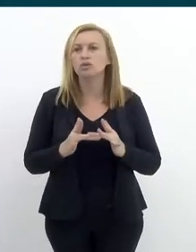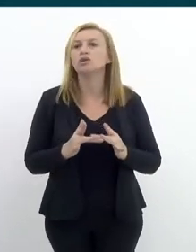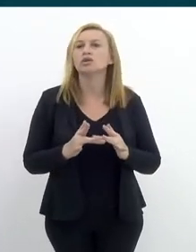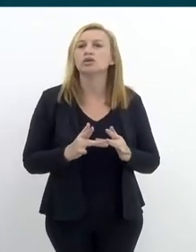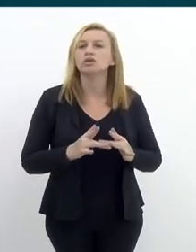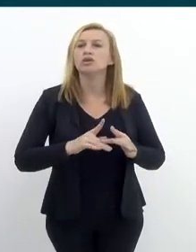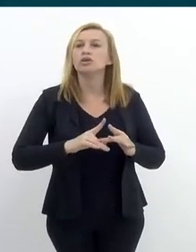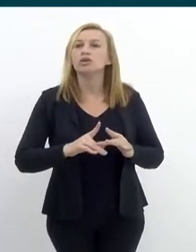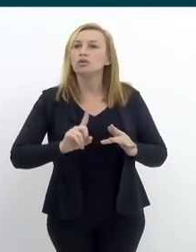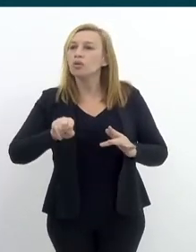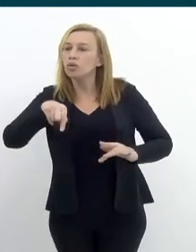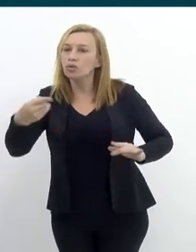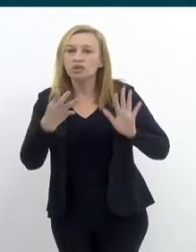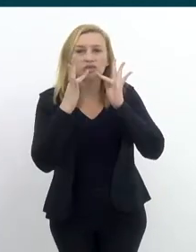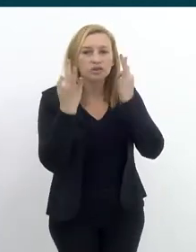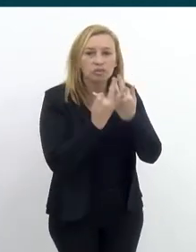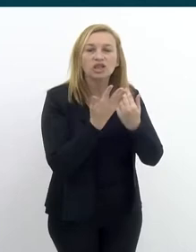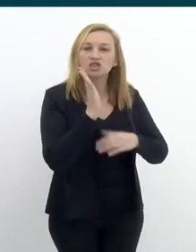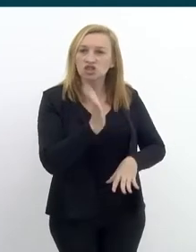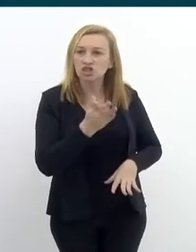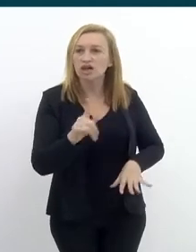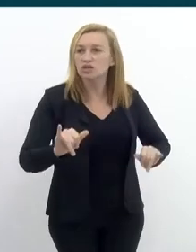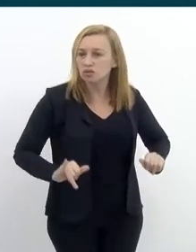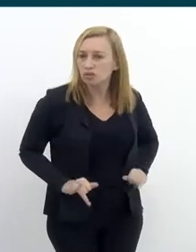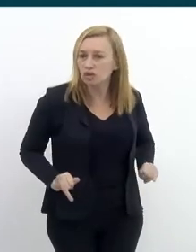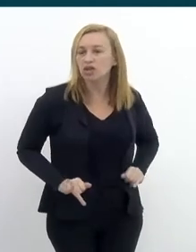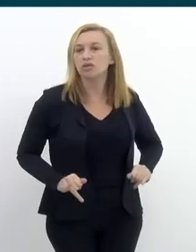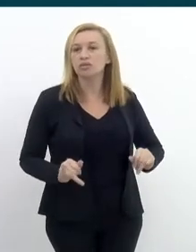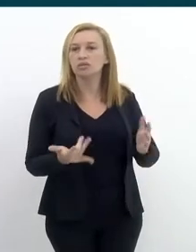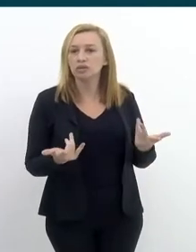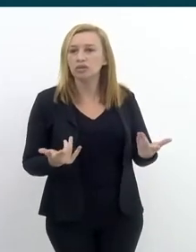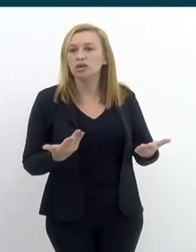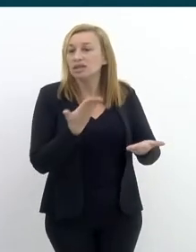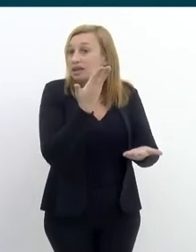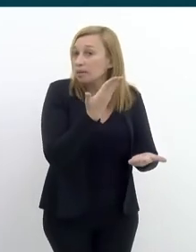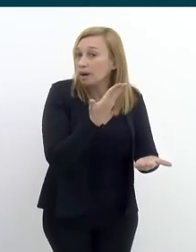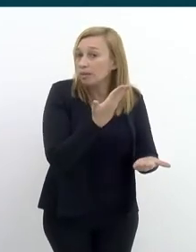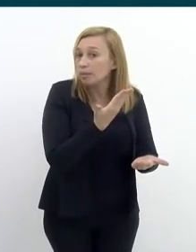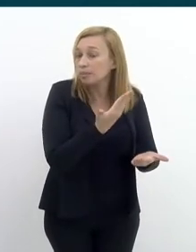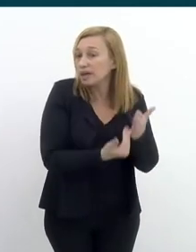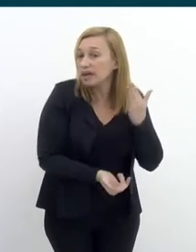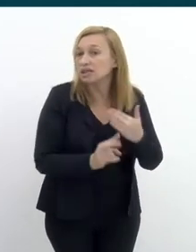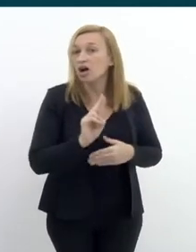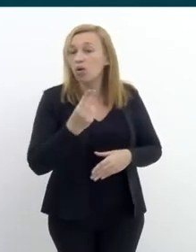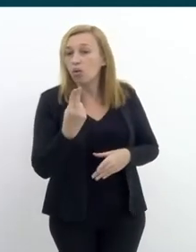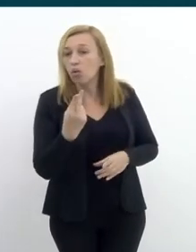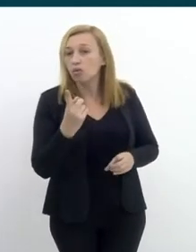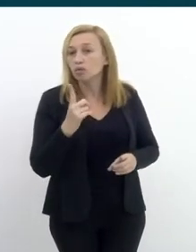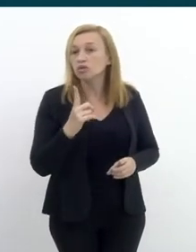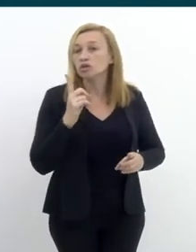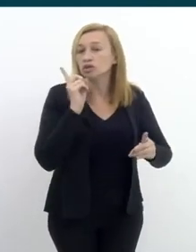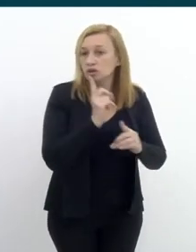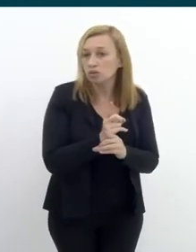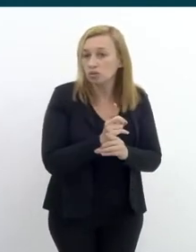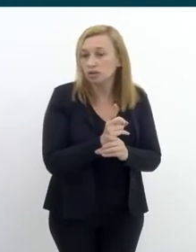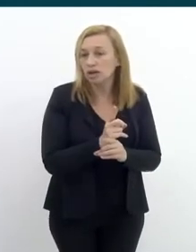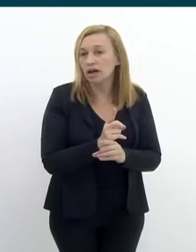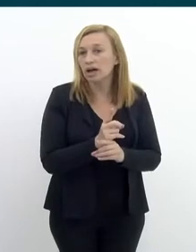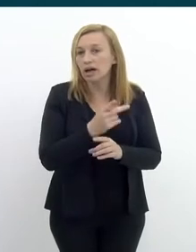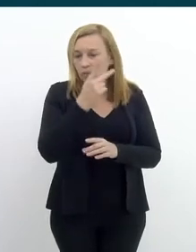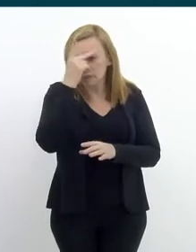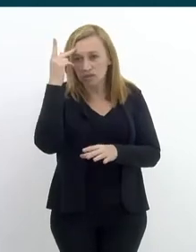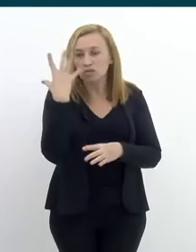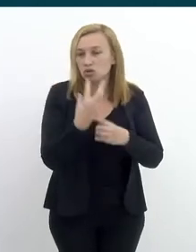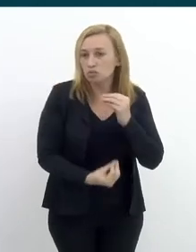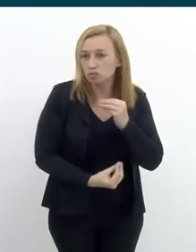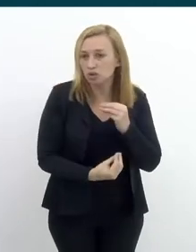contato, quando isso é possível, uma com as outras, e com famílias que já passaram pela situação da perda ou da localização de um ente